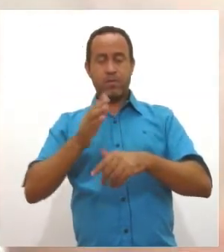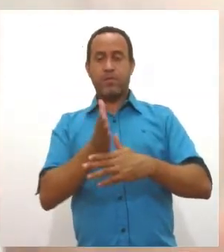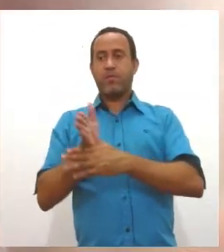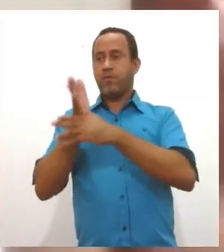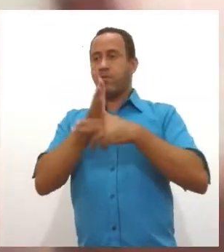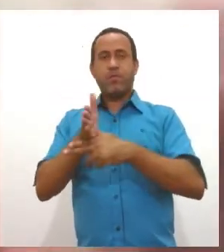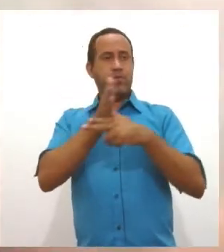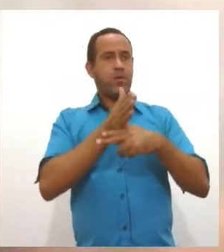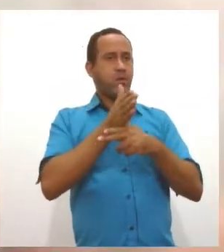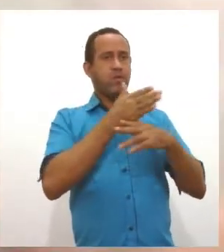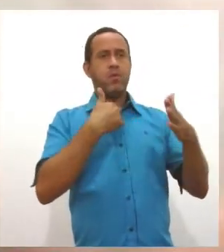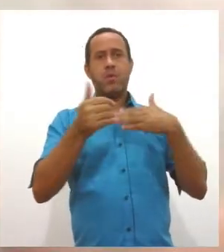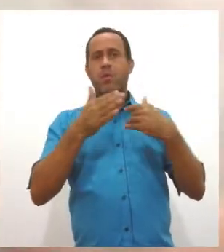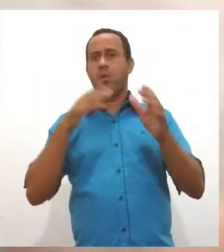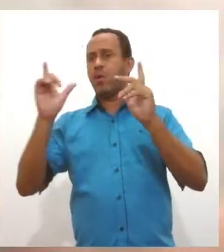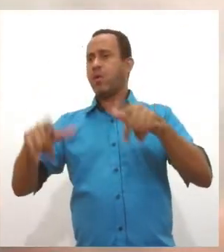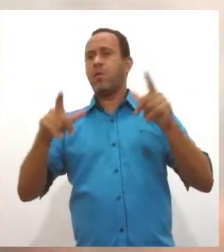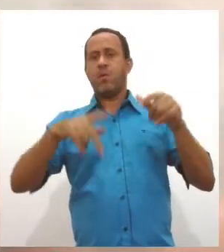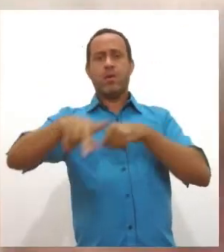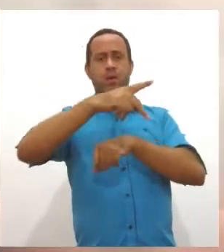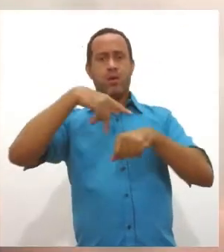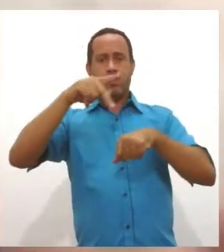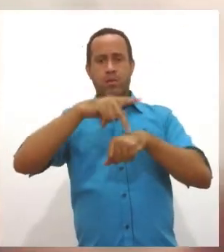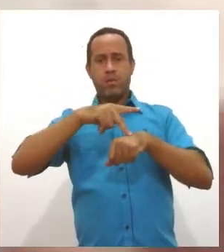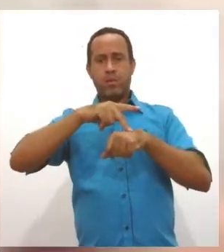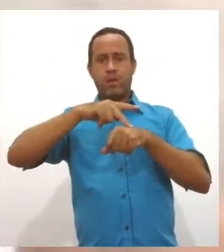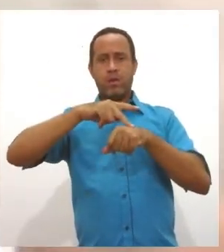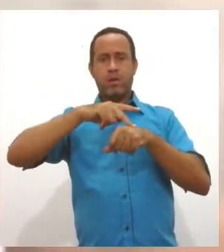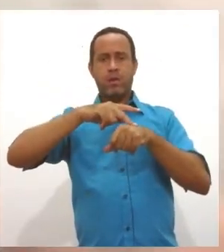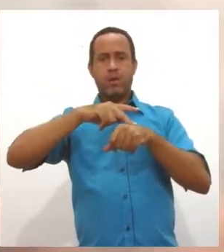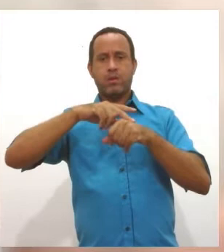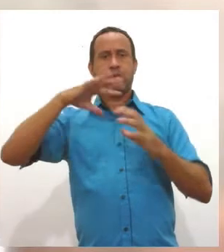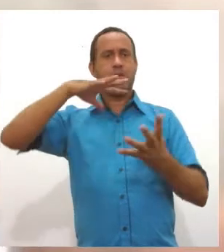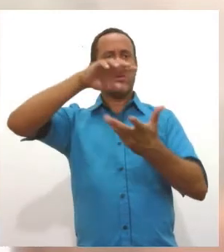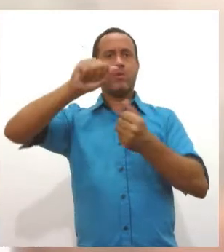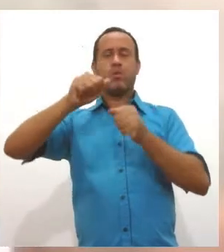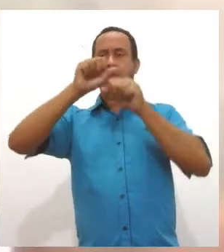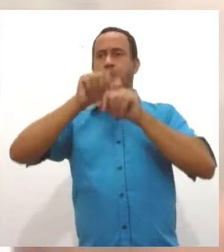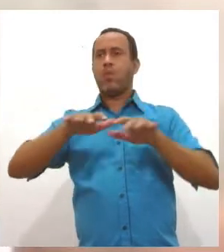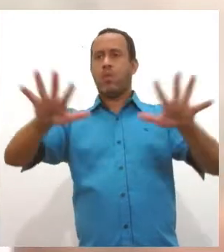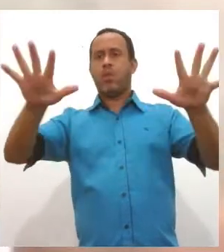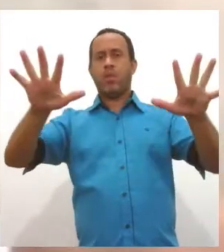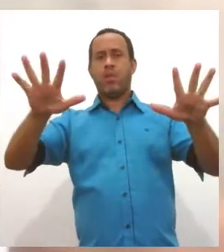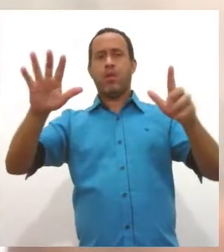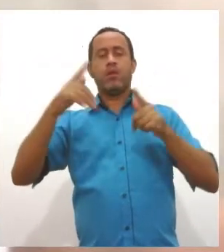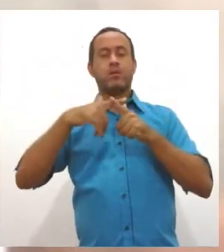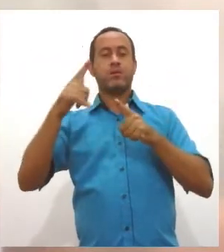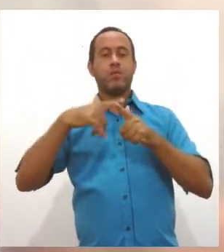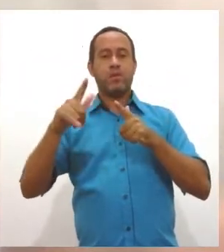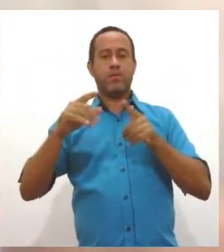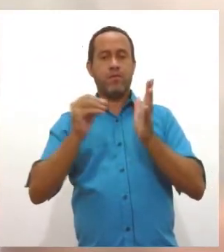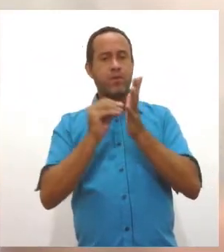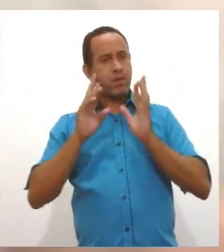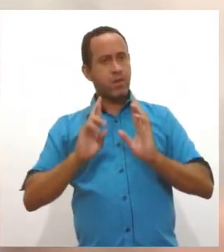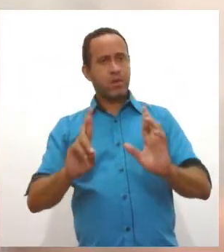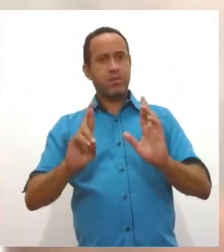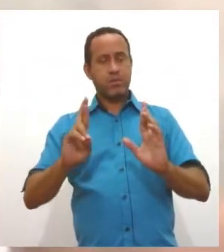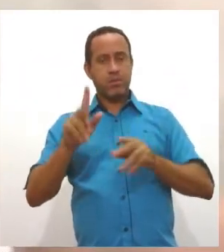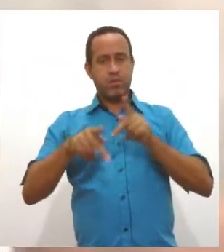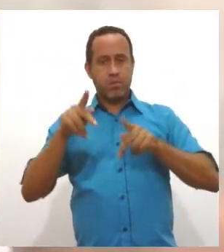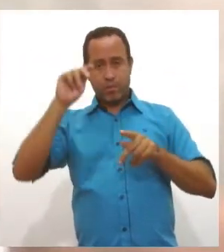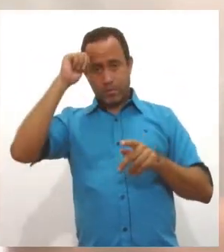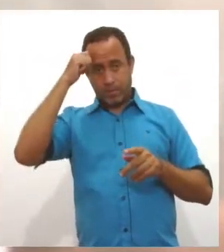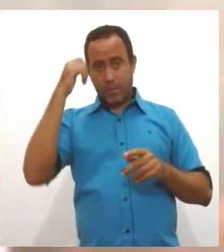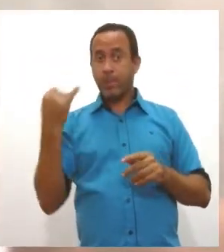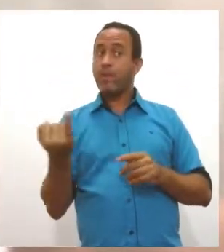do país e tem uma repercussão nacional e, às vezes, até mundial, em relação a essa situação da intolerância. E um ponto importante,